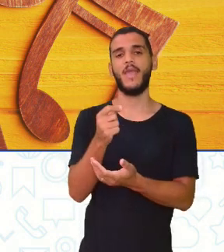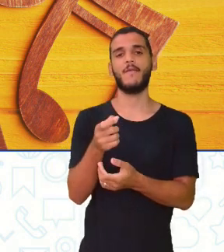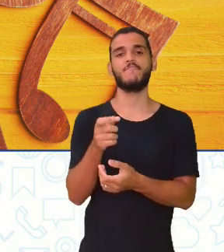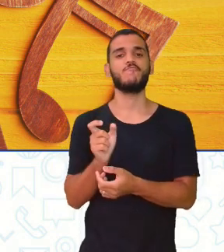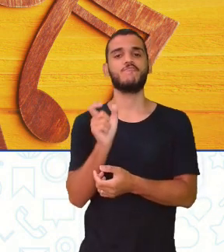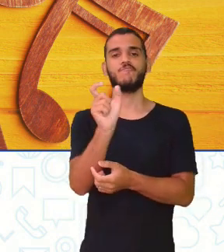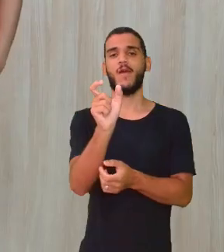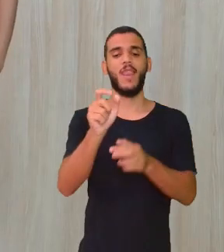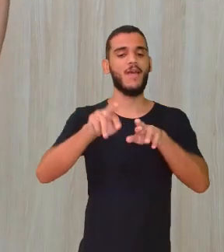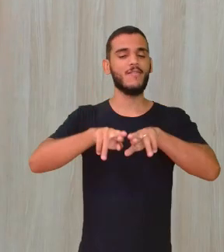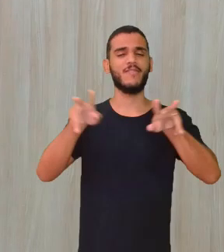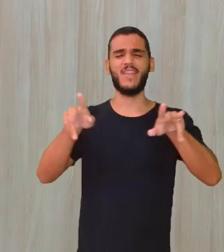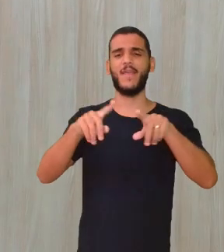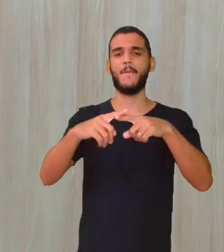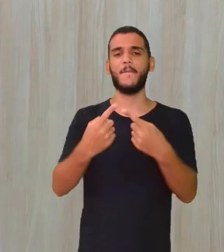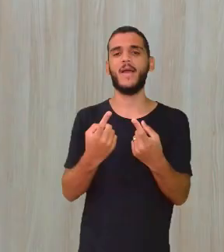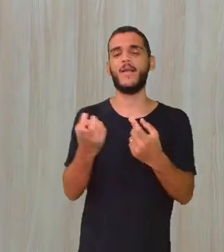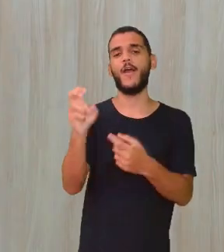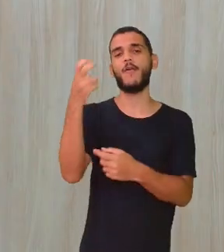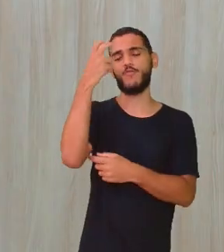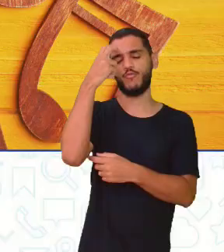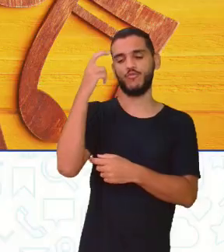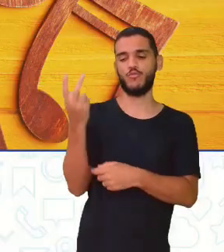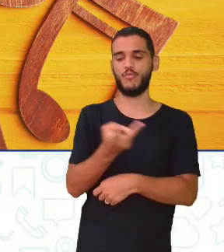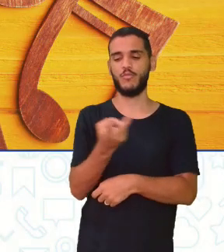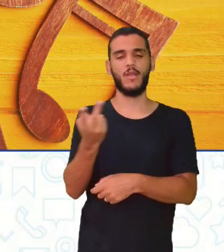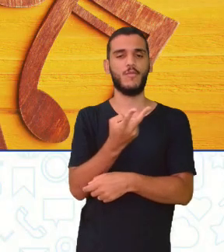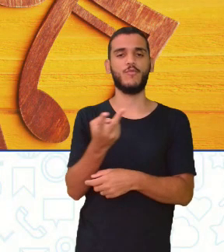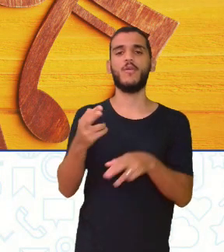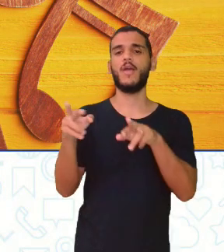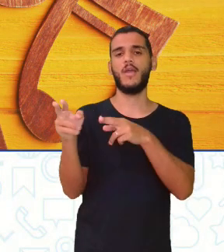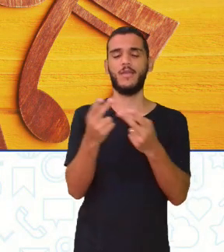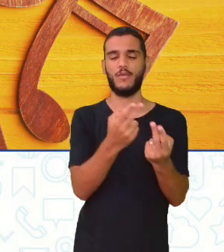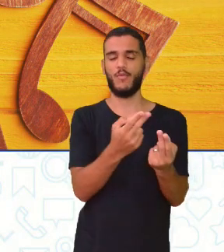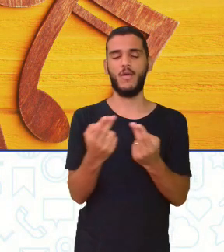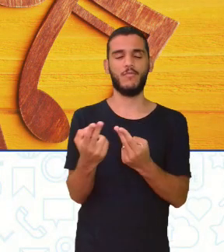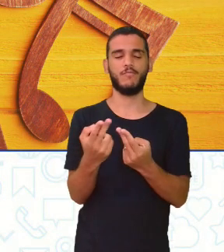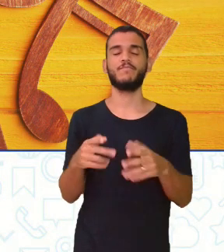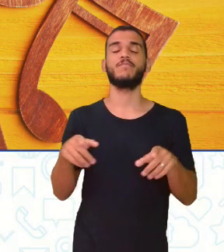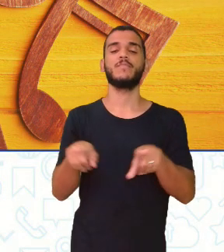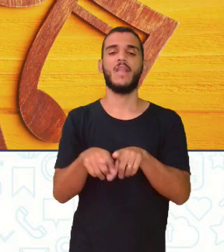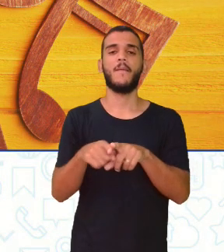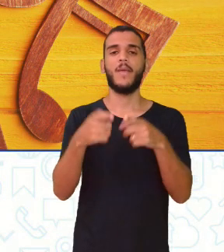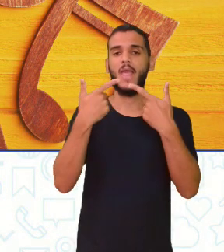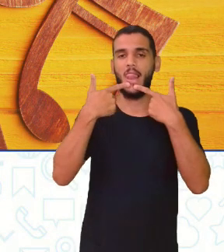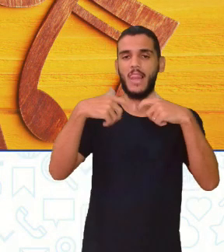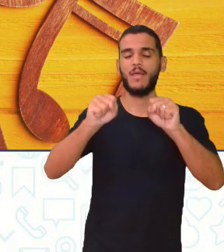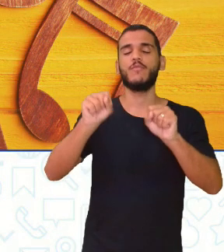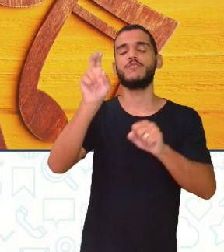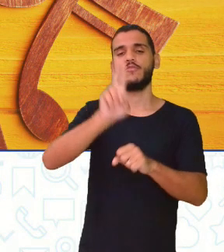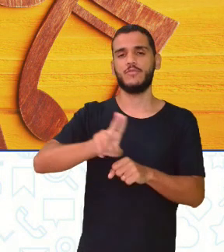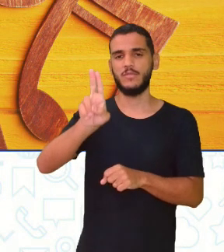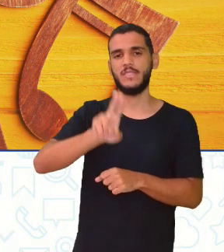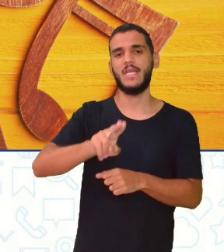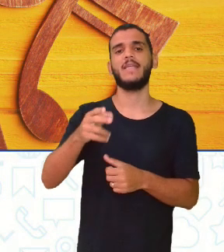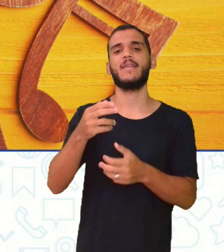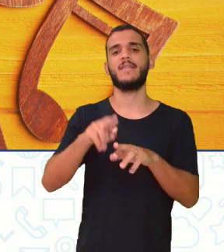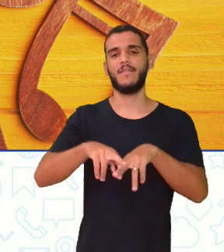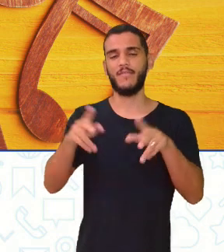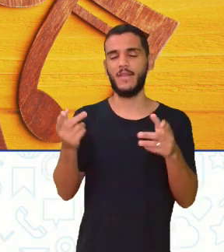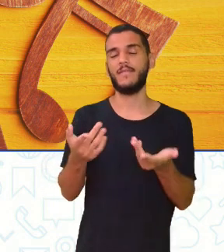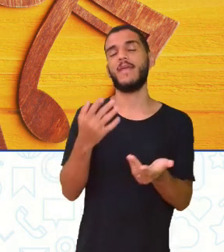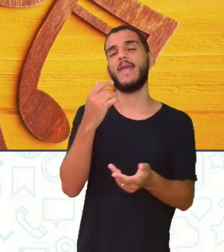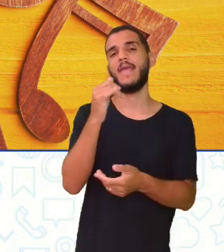A cultura de massa e as variedades linguísticas por ela usadas. Isso fica evidente, por exemplo, na